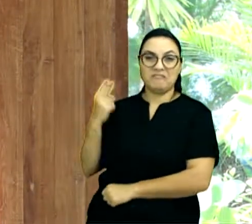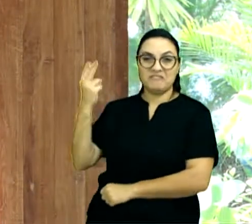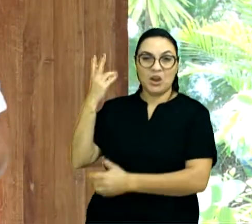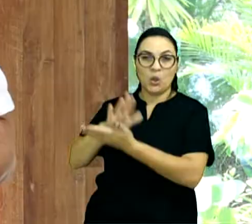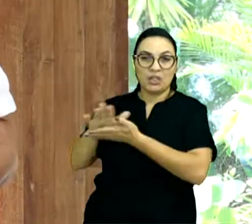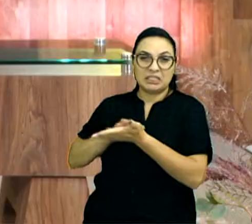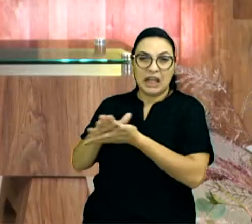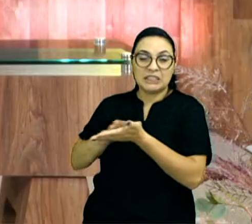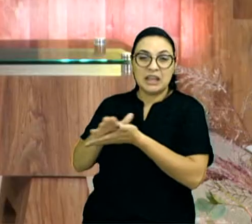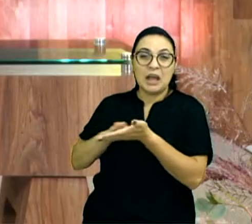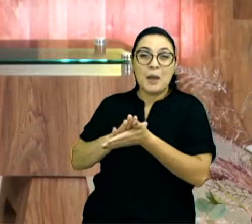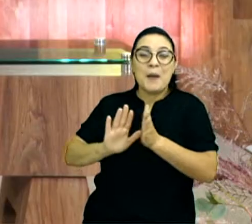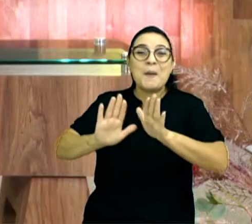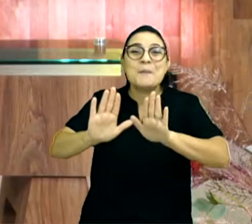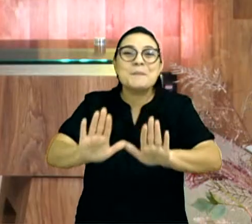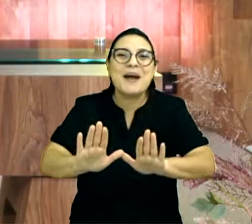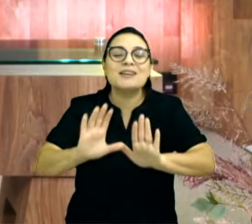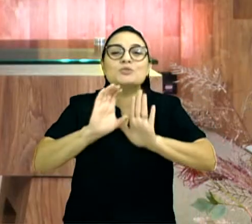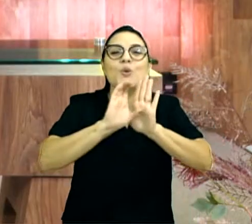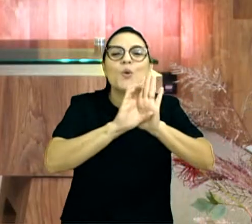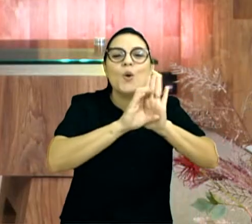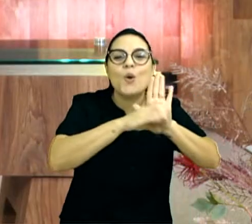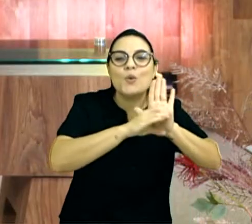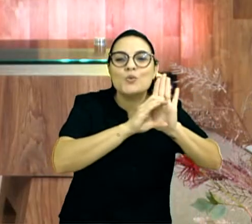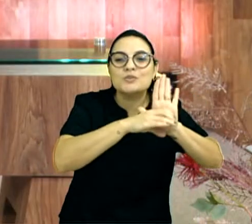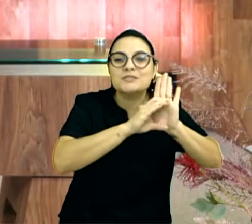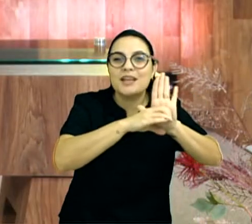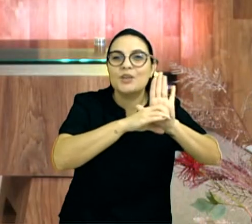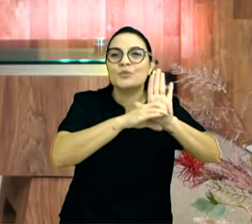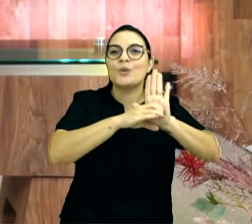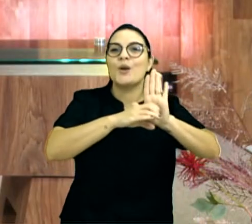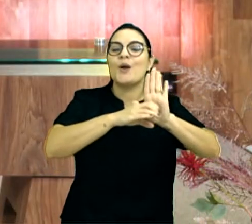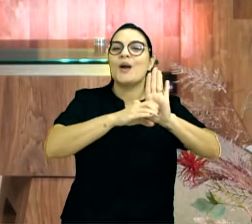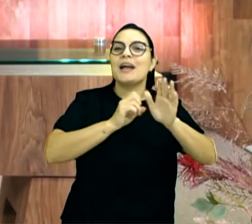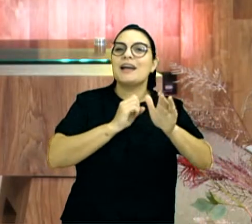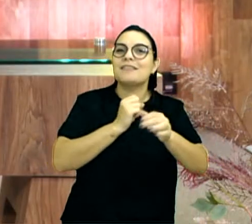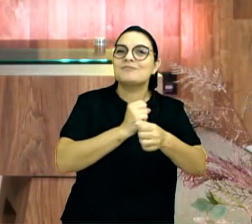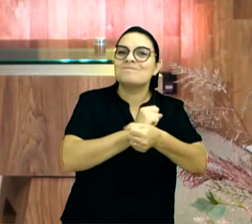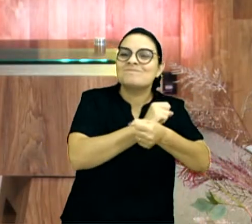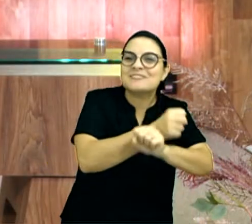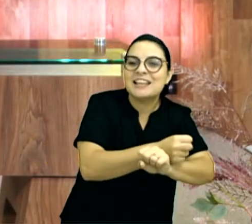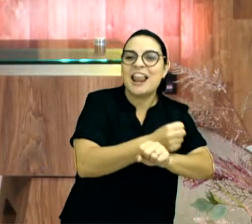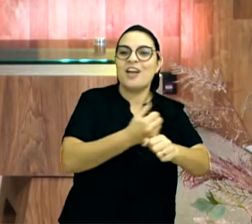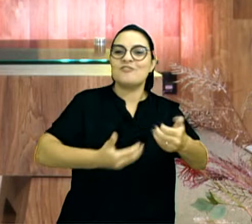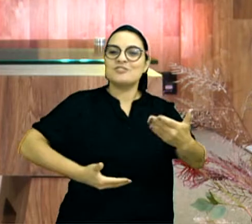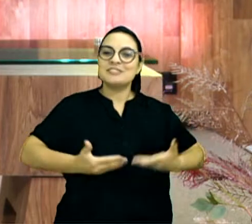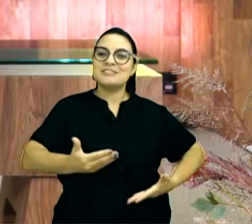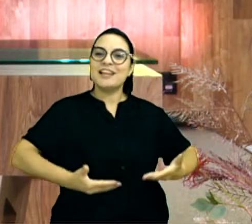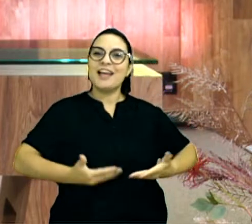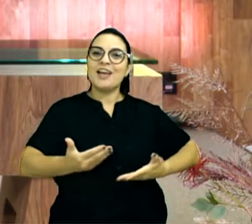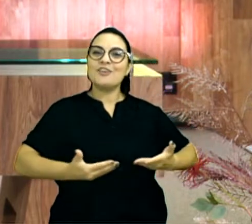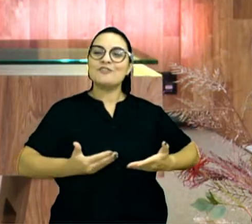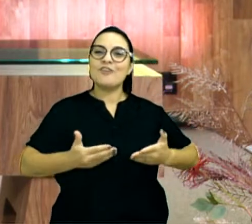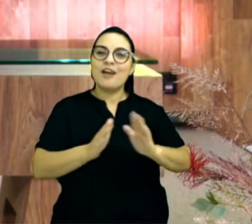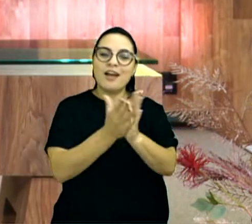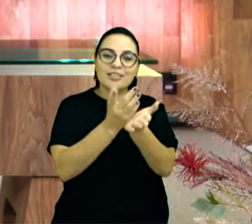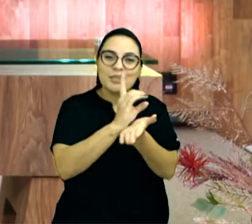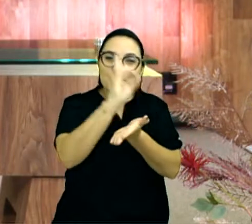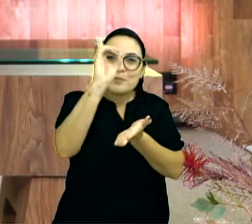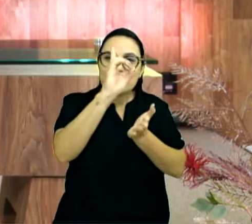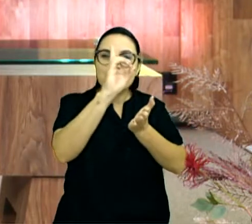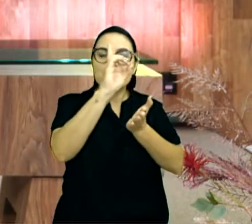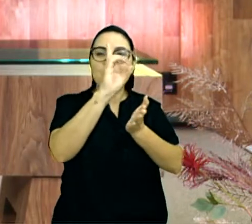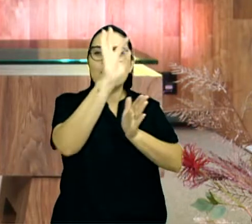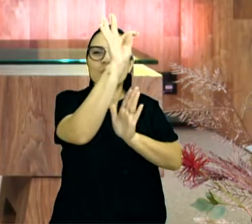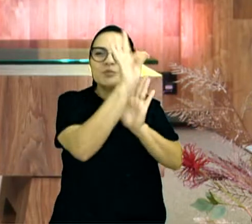Só que, o conceito, de servo, e nos textos bíblicos, que nós lemos, abre